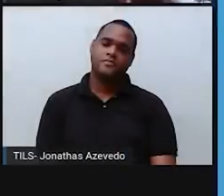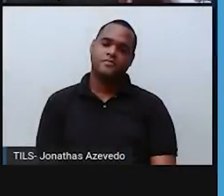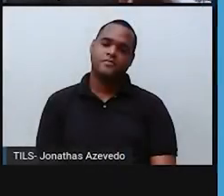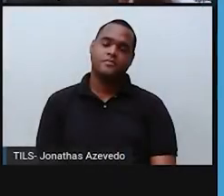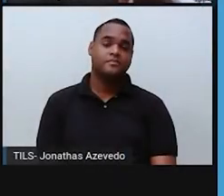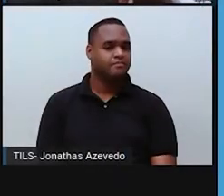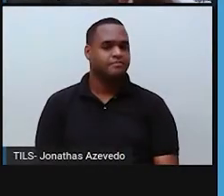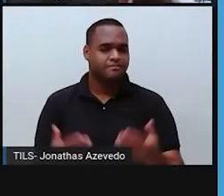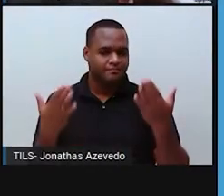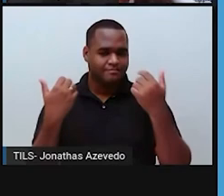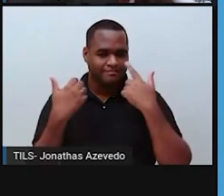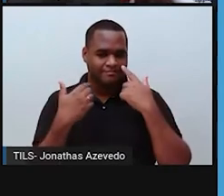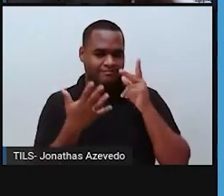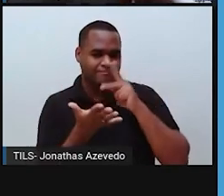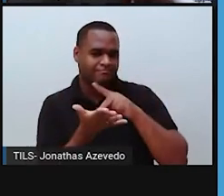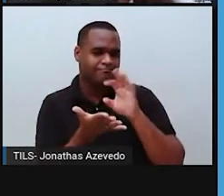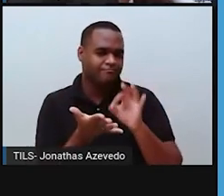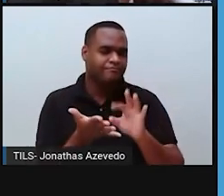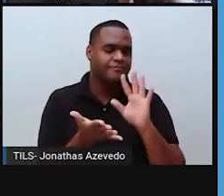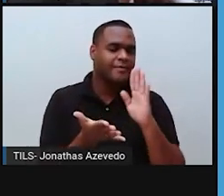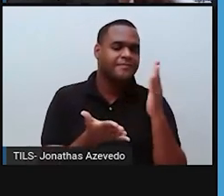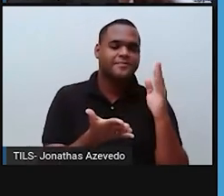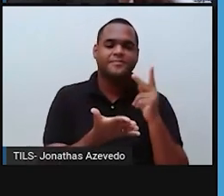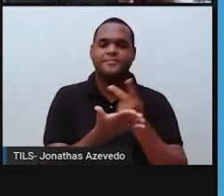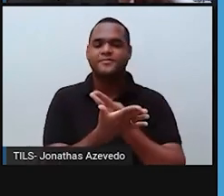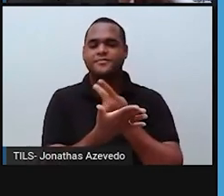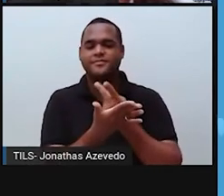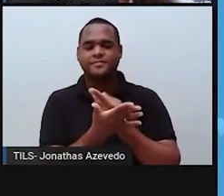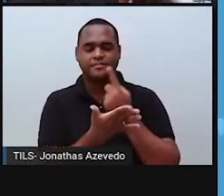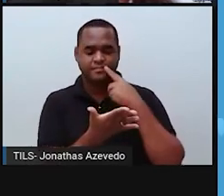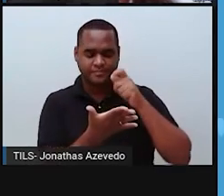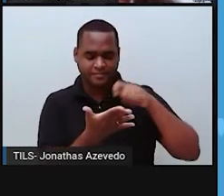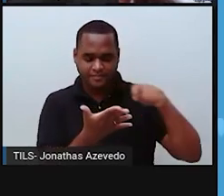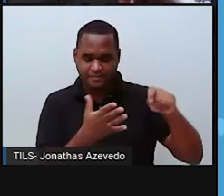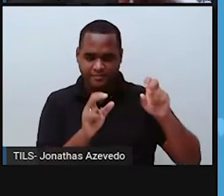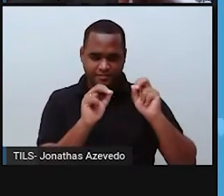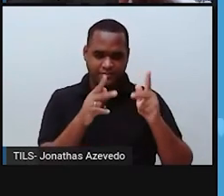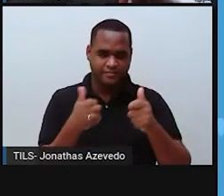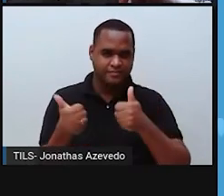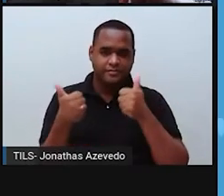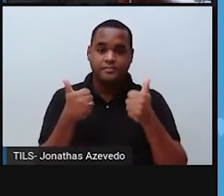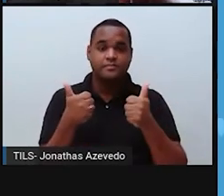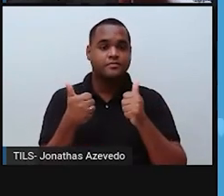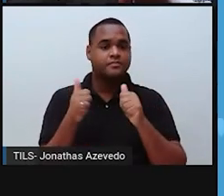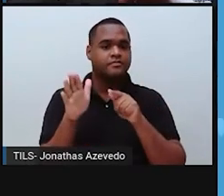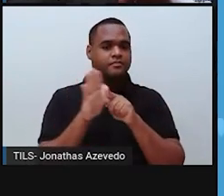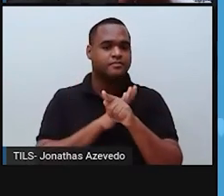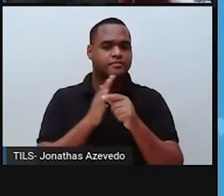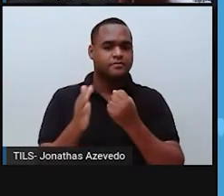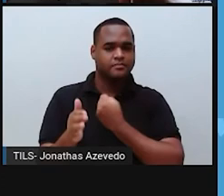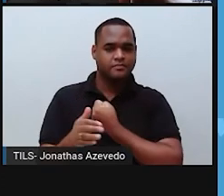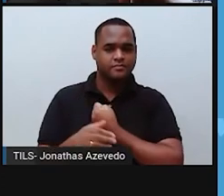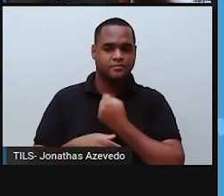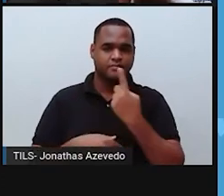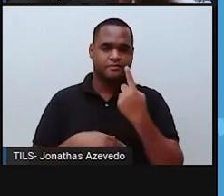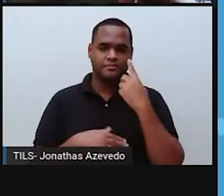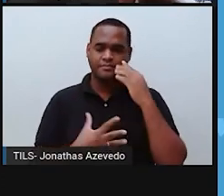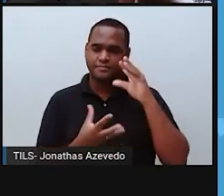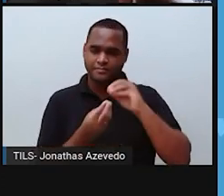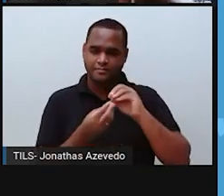Bora para a correção? Vamos lá. Pega as anotações aí. Pergunta número 1. A litosfera